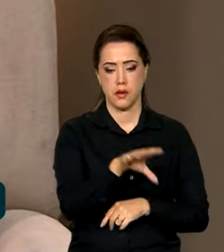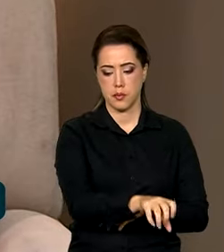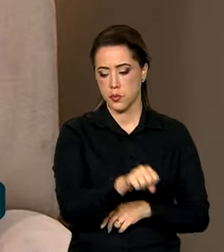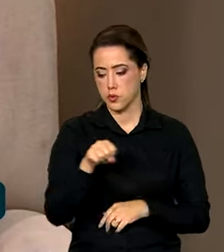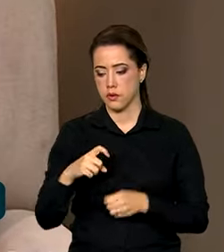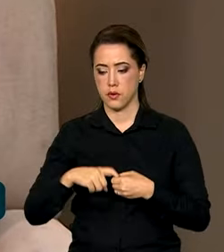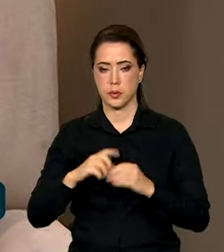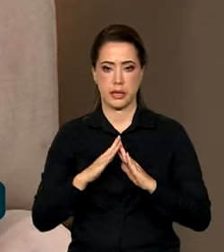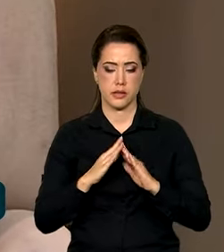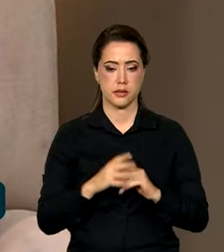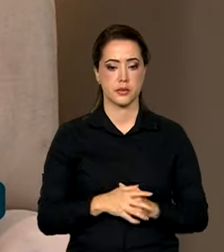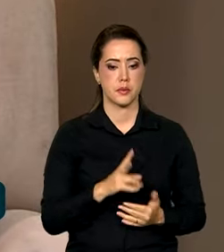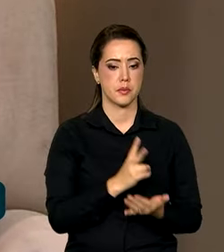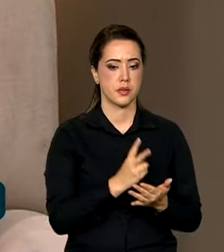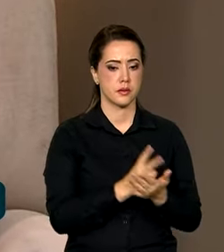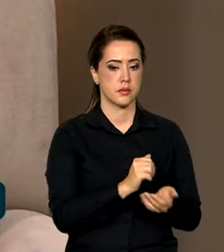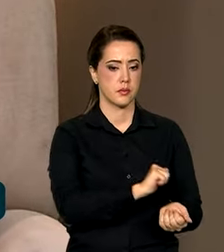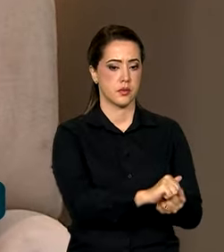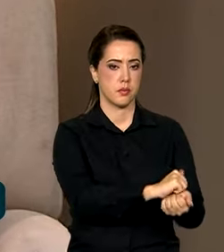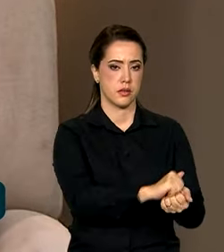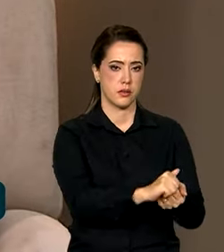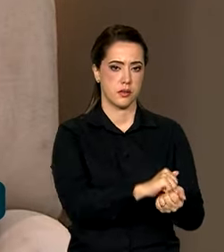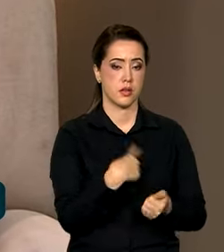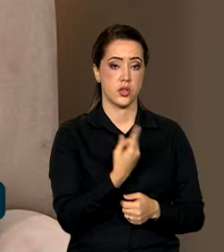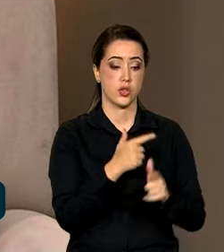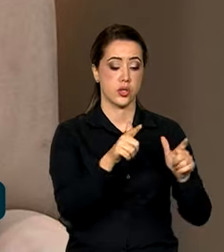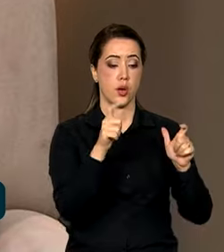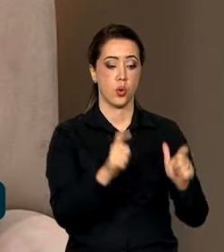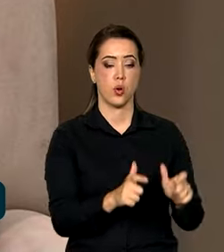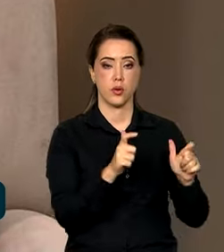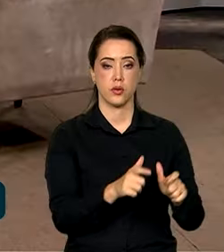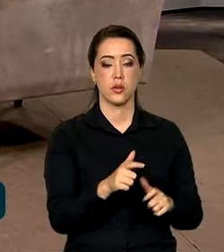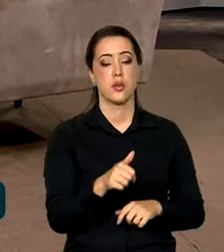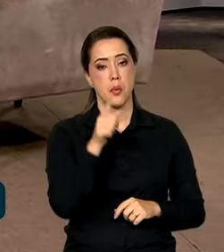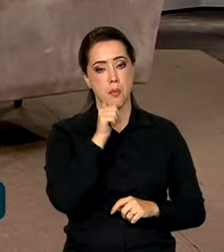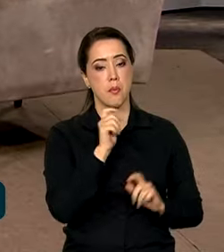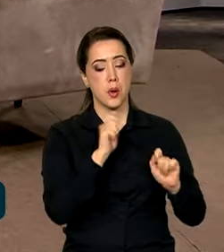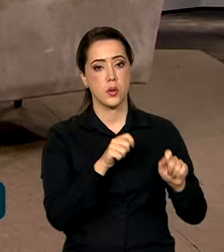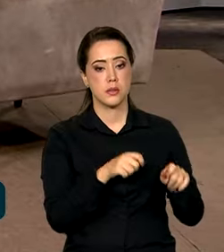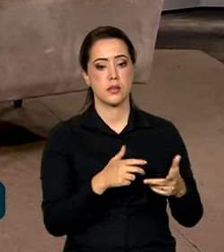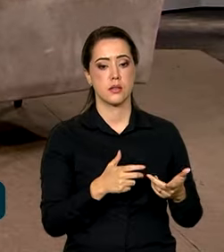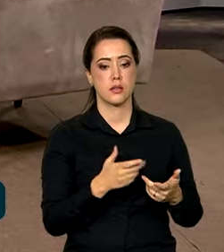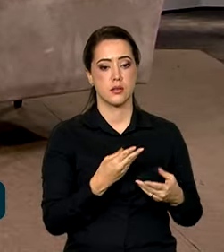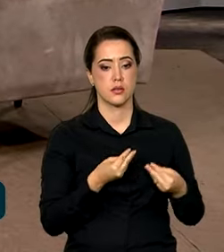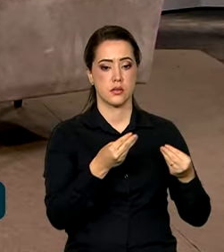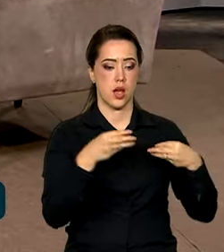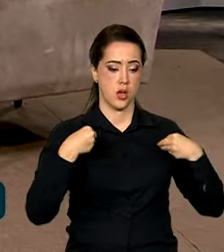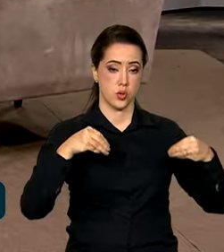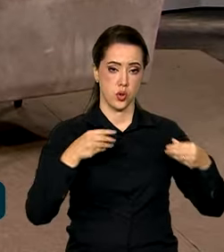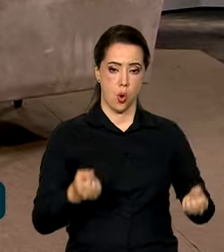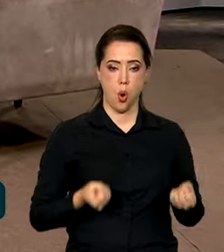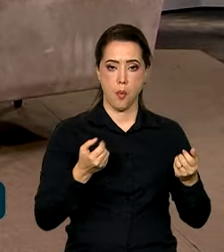com ela. A mesma coisa com as lavanderias coletivas. Nós queremos ter um espaço onde a gente possa levar as roupas,